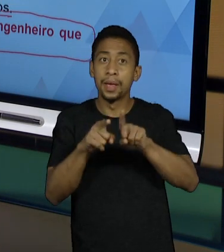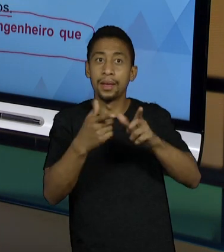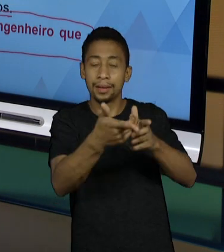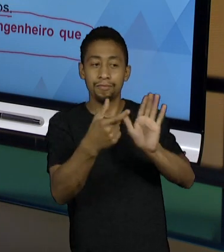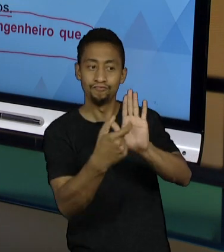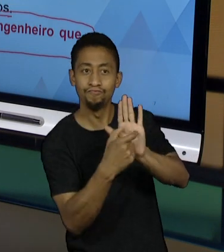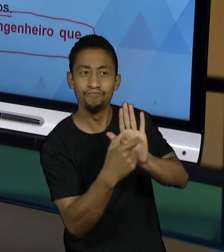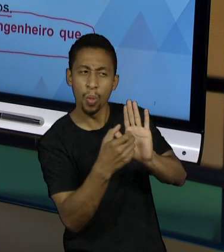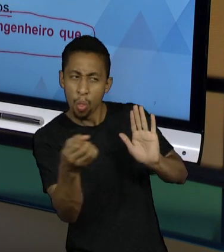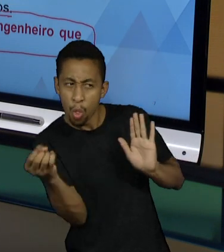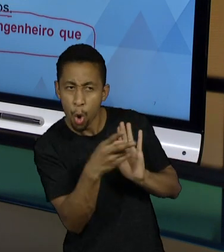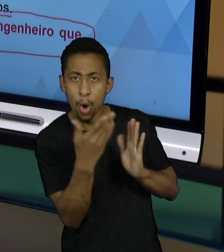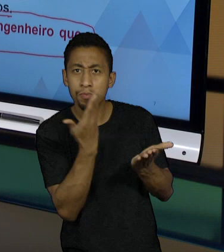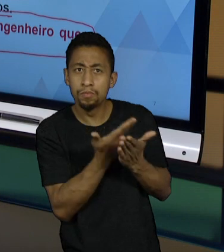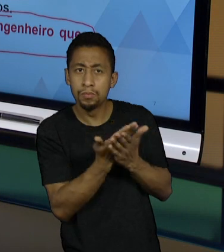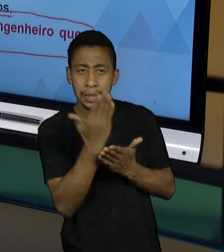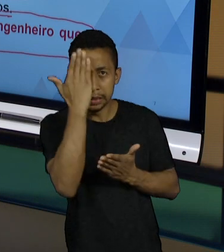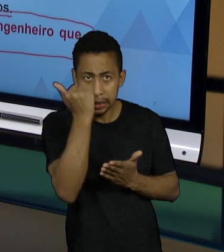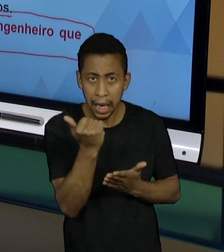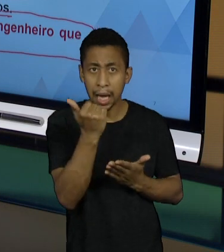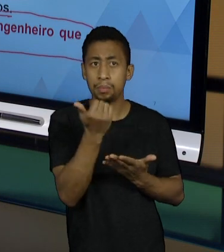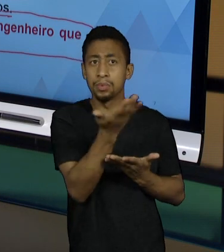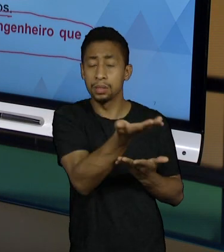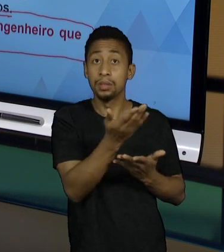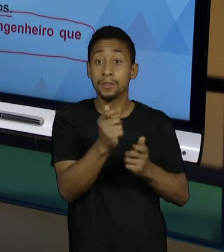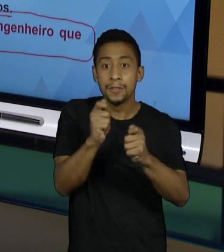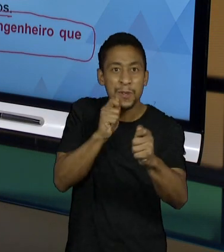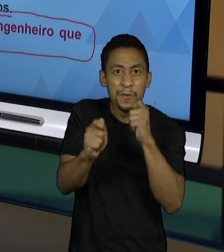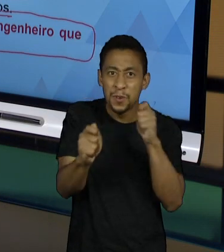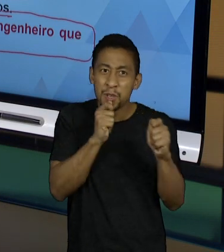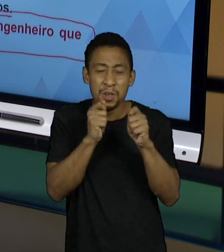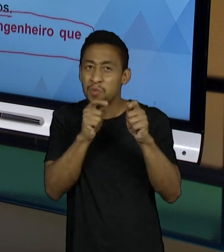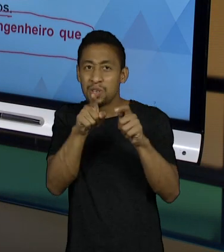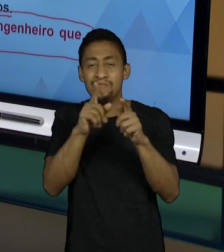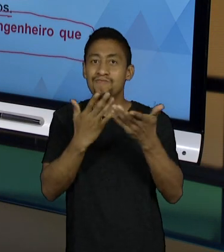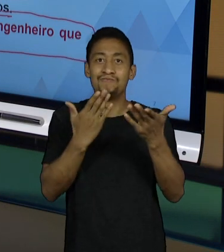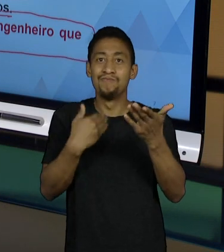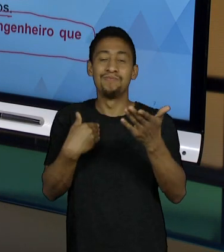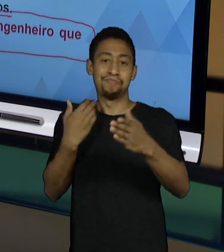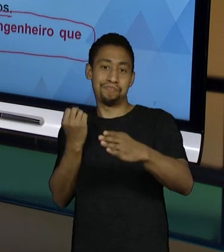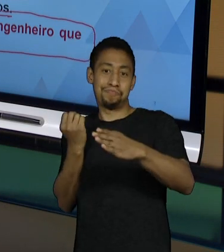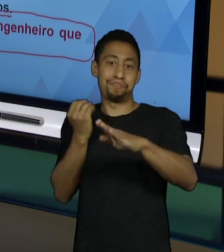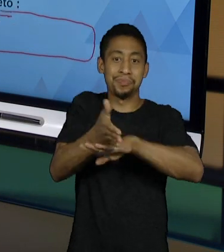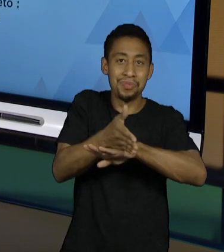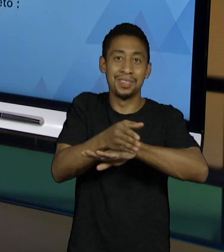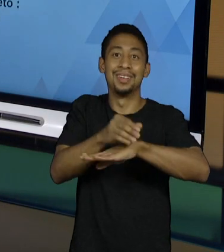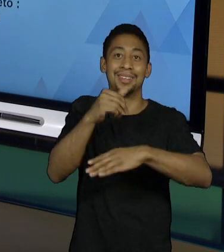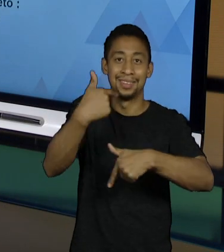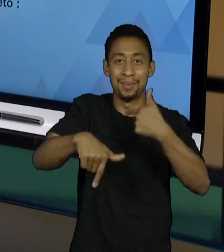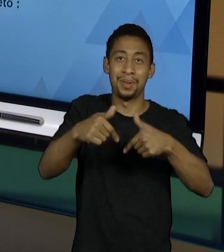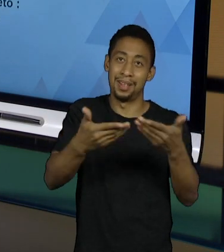agora, você já sabe o que é. Numa entrevista, você vai sair na frente. É assim que funciona o mercado.